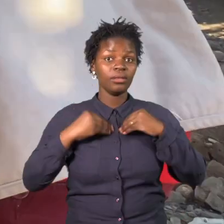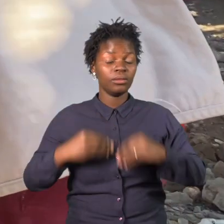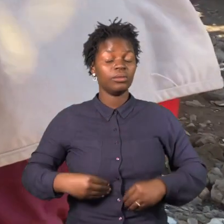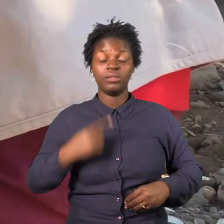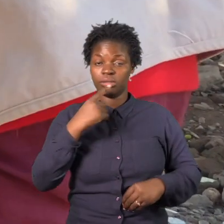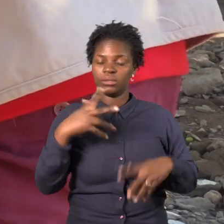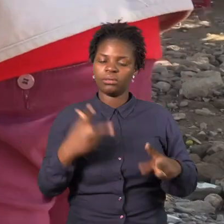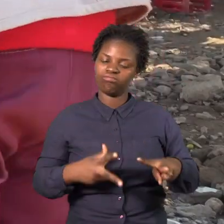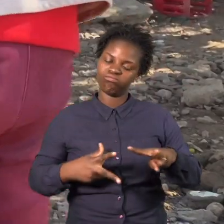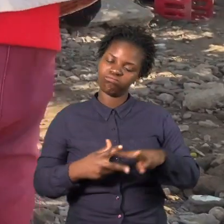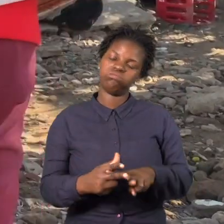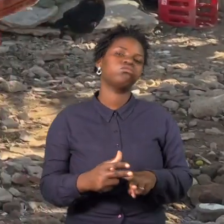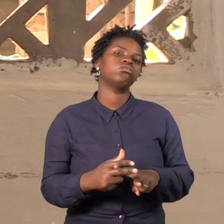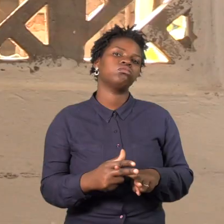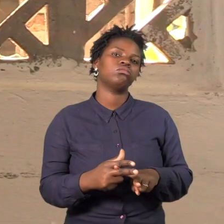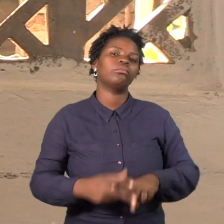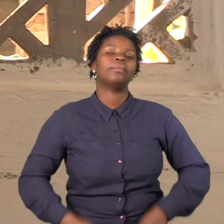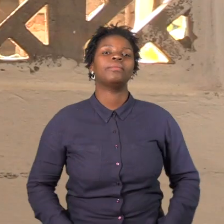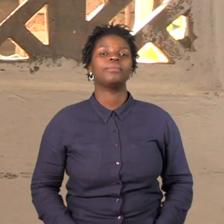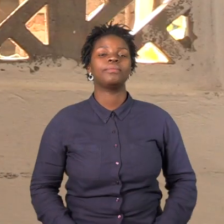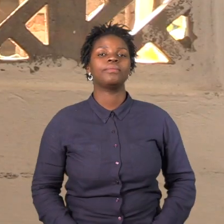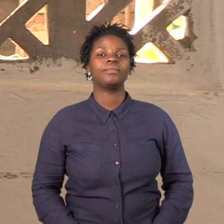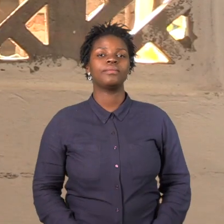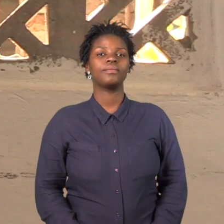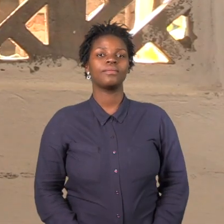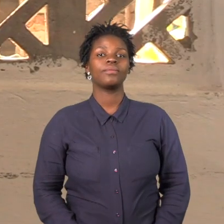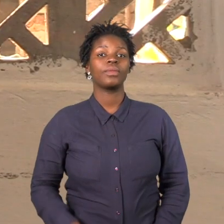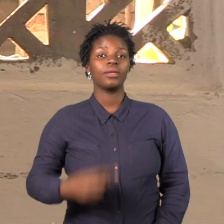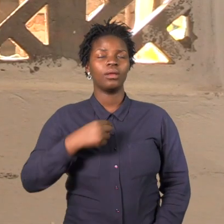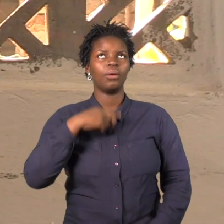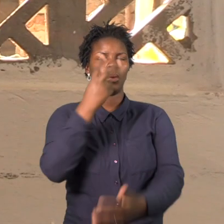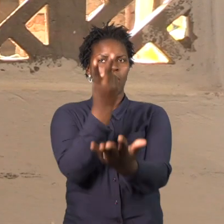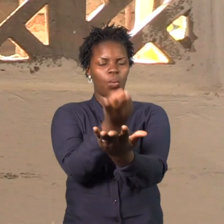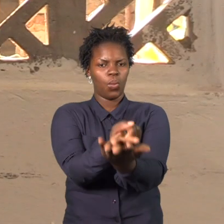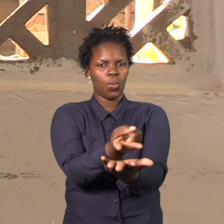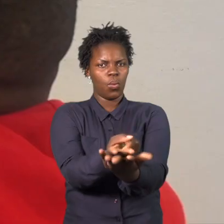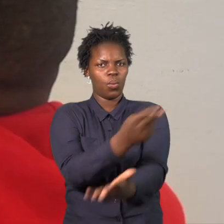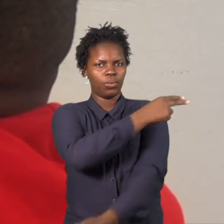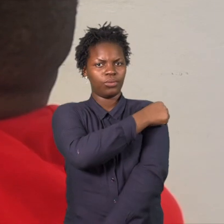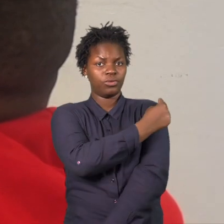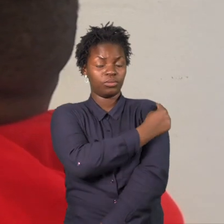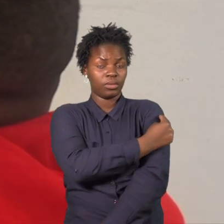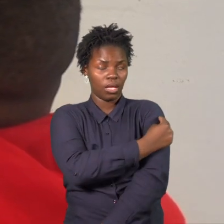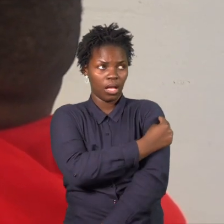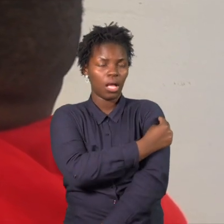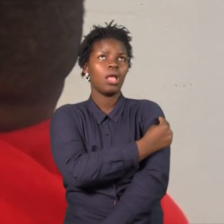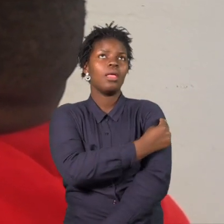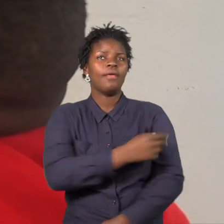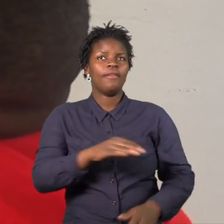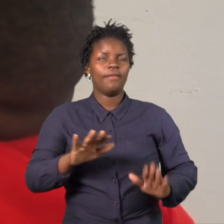operação na coluna em que foram colocados lá um